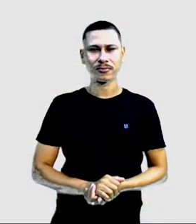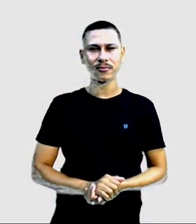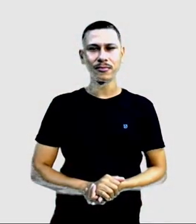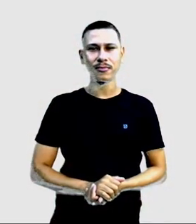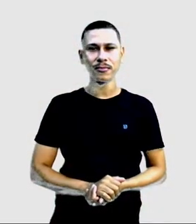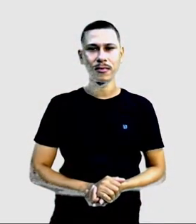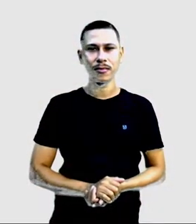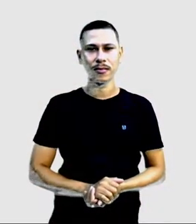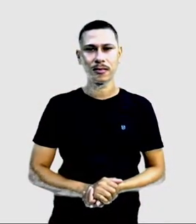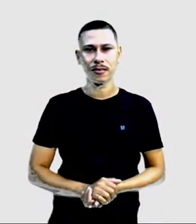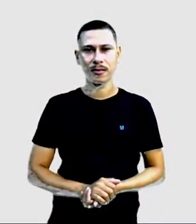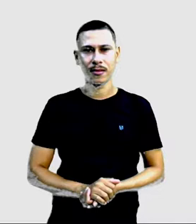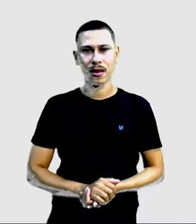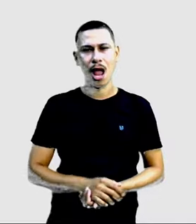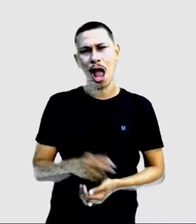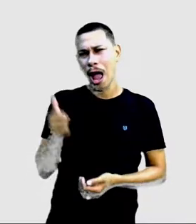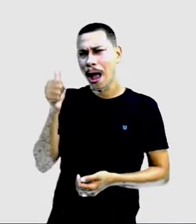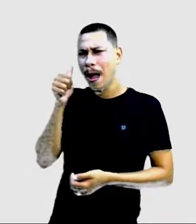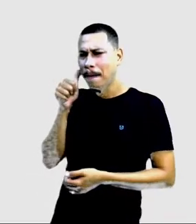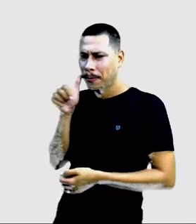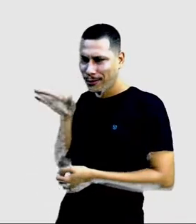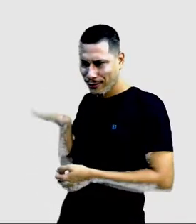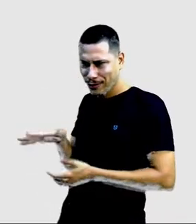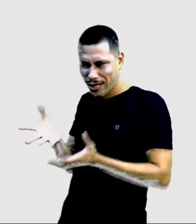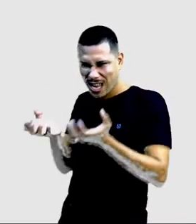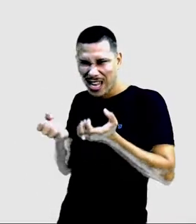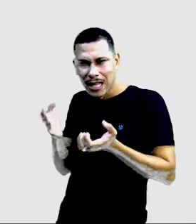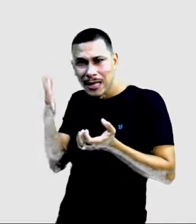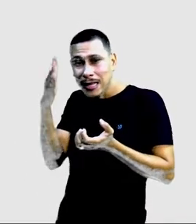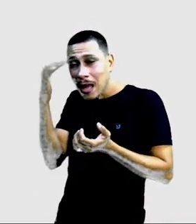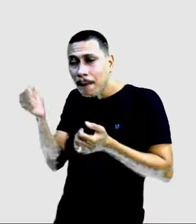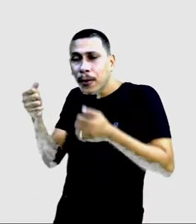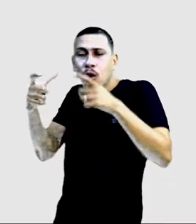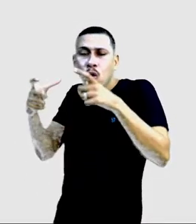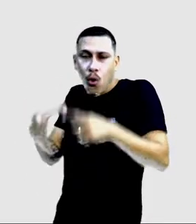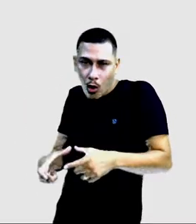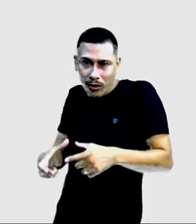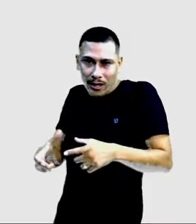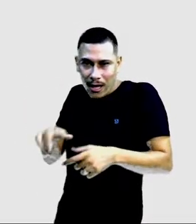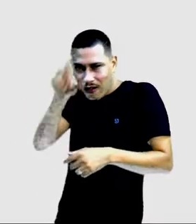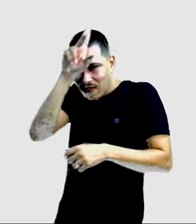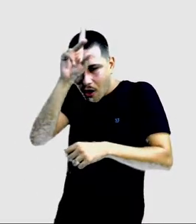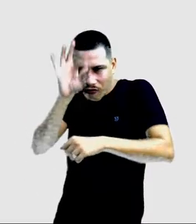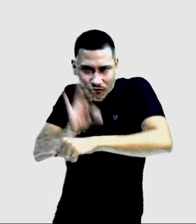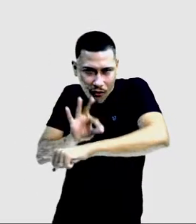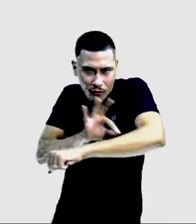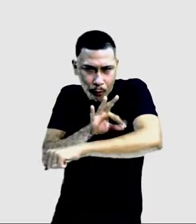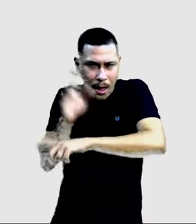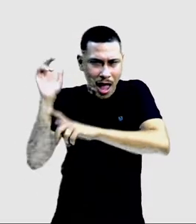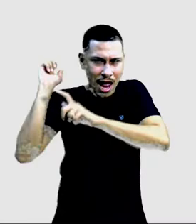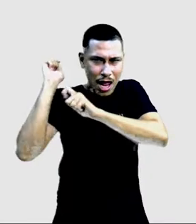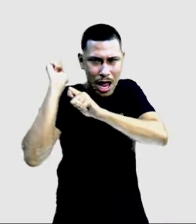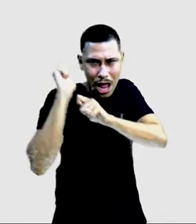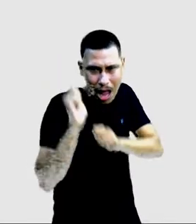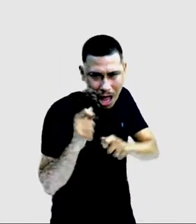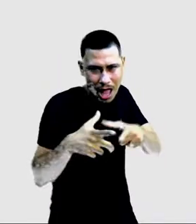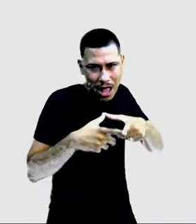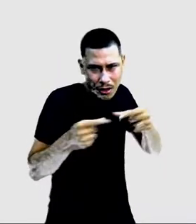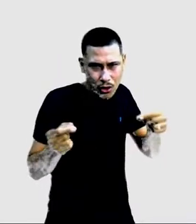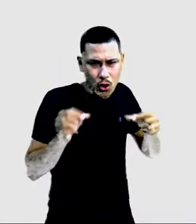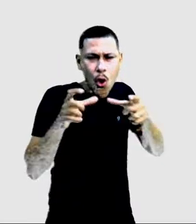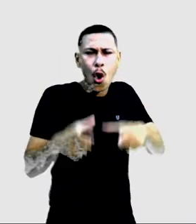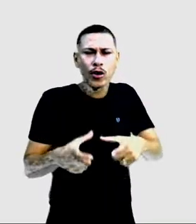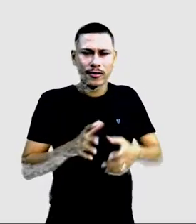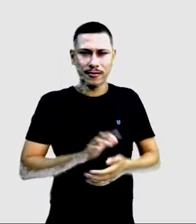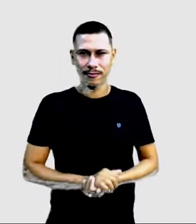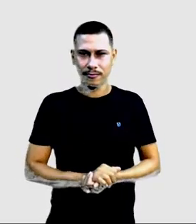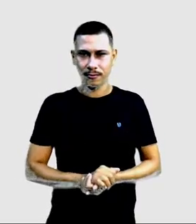esse que a menina quer saber? Que lugar é esse mesmo? Uma casa na cidade?